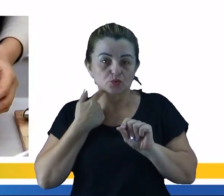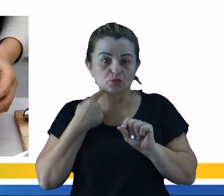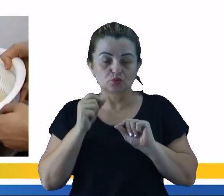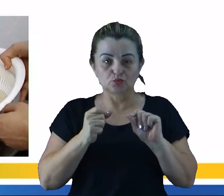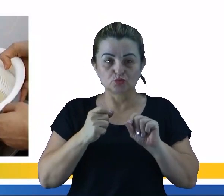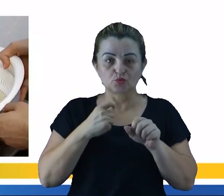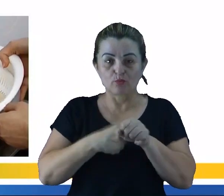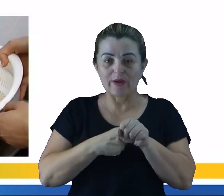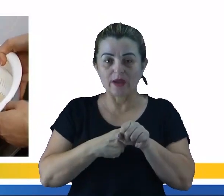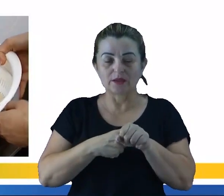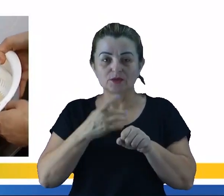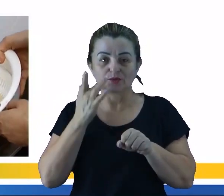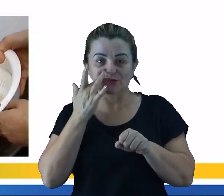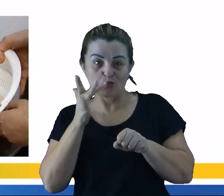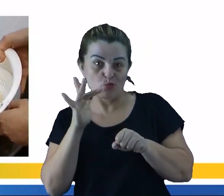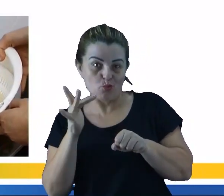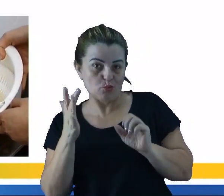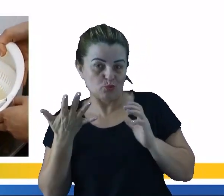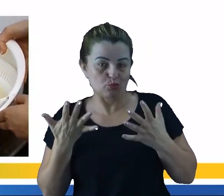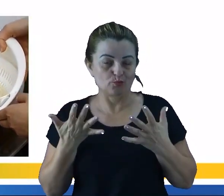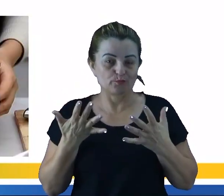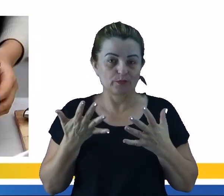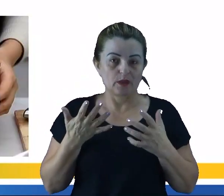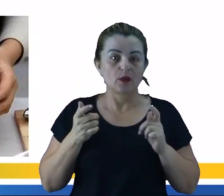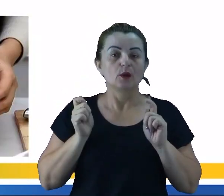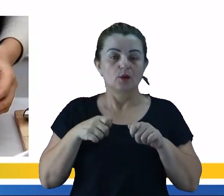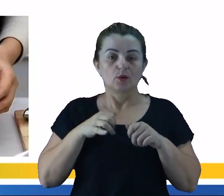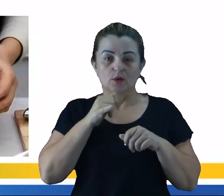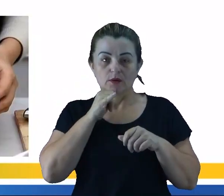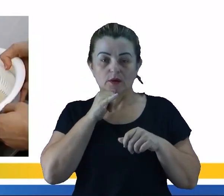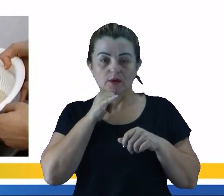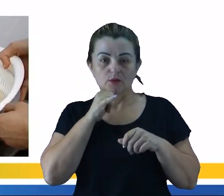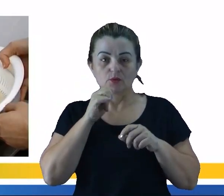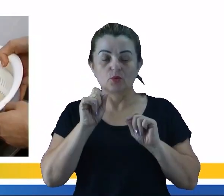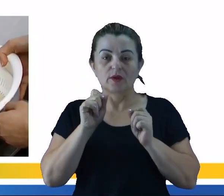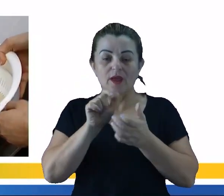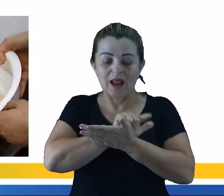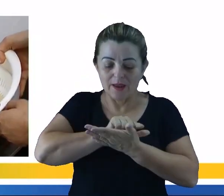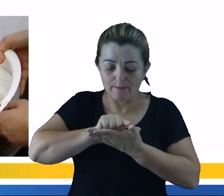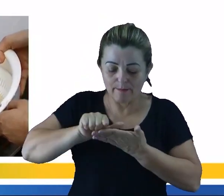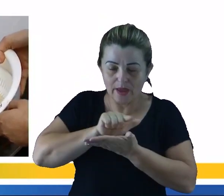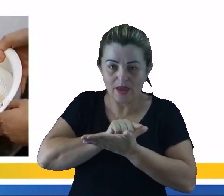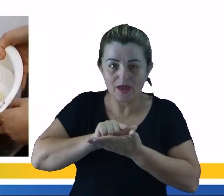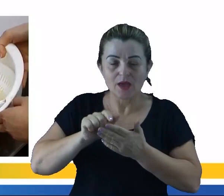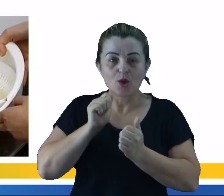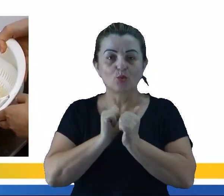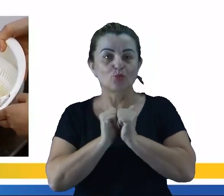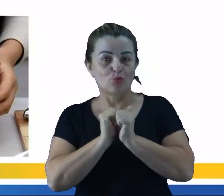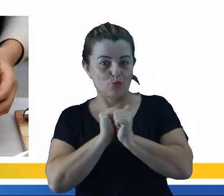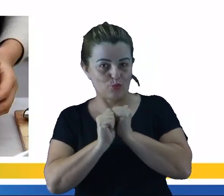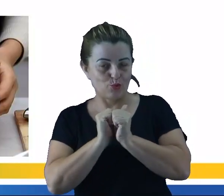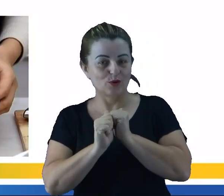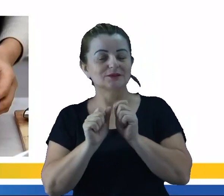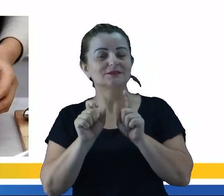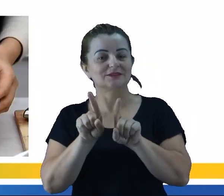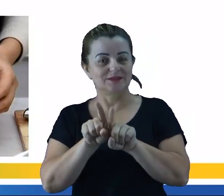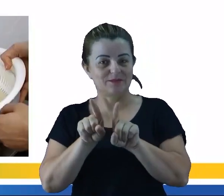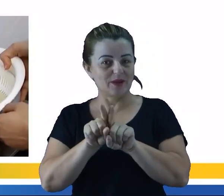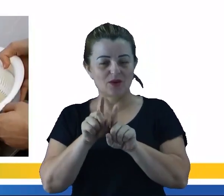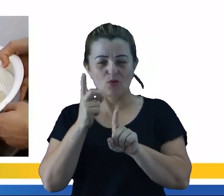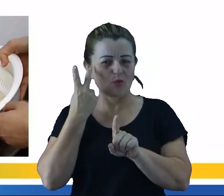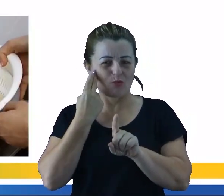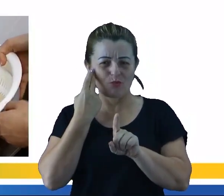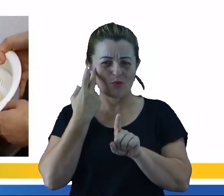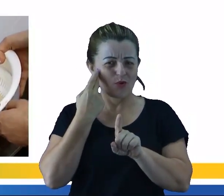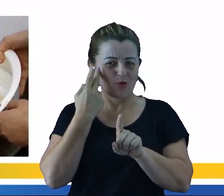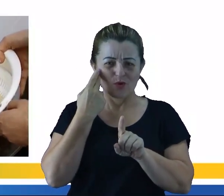pepita de ouro. A mesma coisa ali como exemplo a gente pode utilizar o que? A lavagem do arroz, né? Então também é um outro processo muito comum